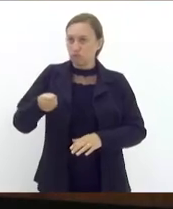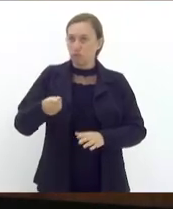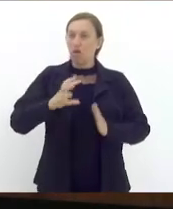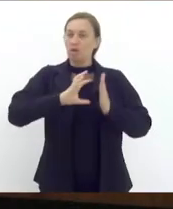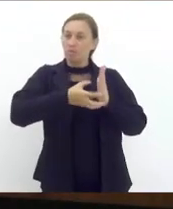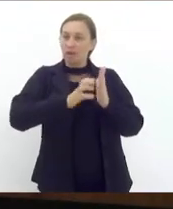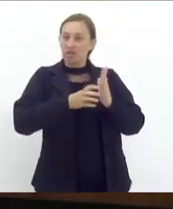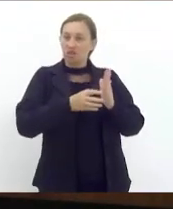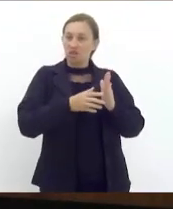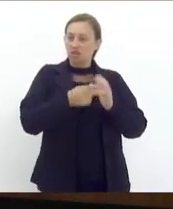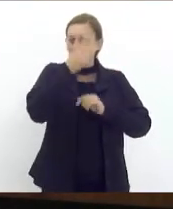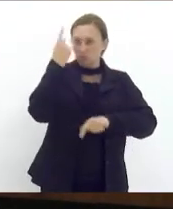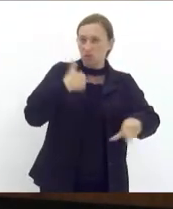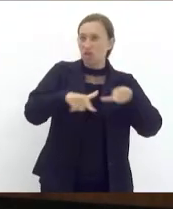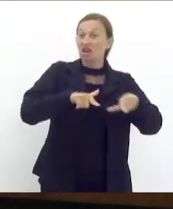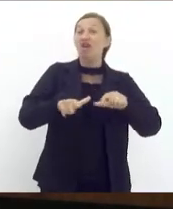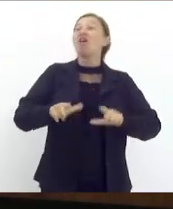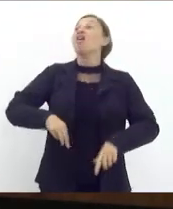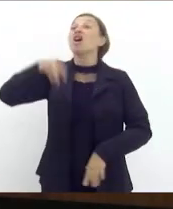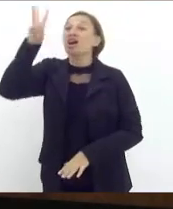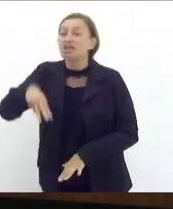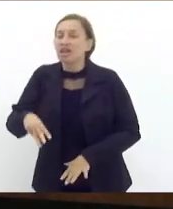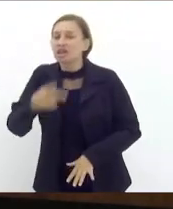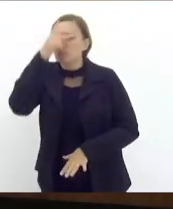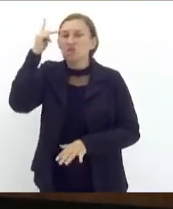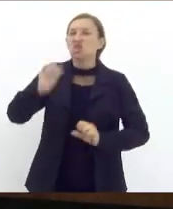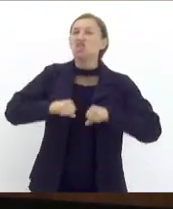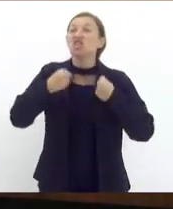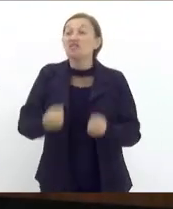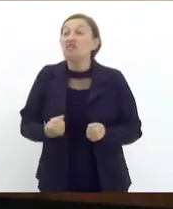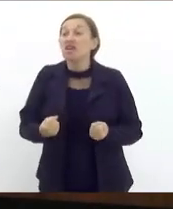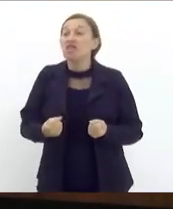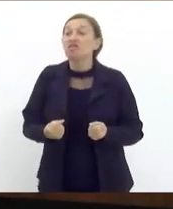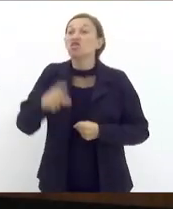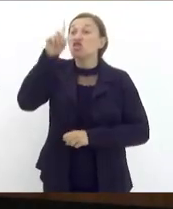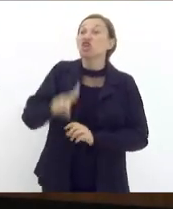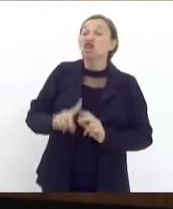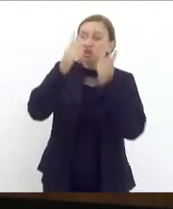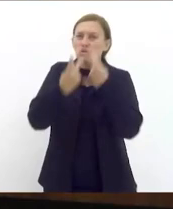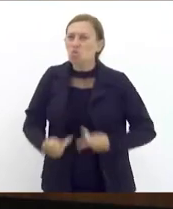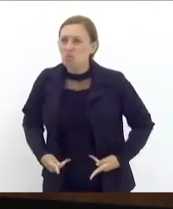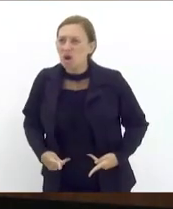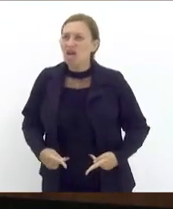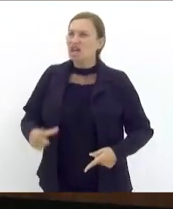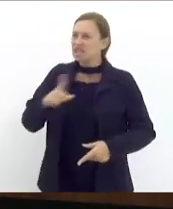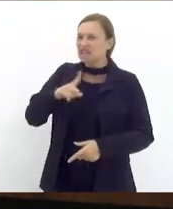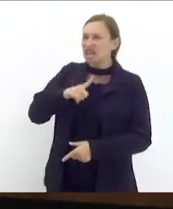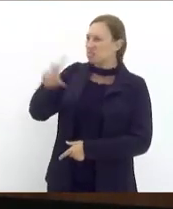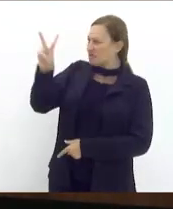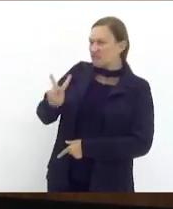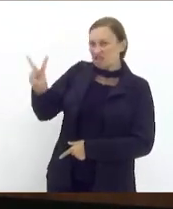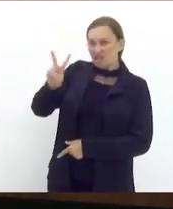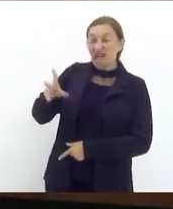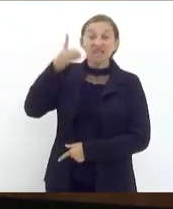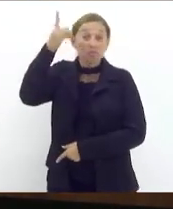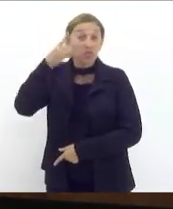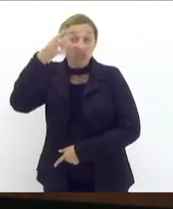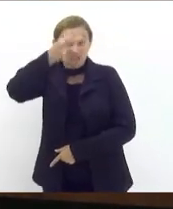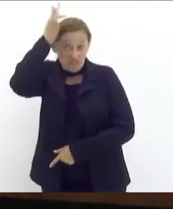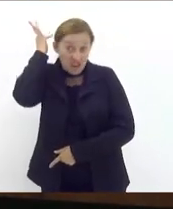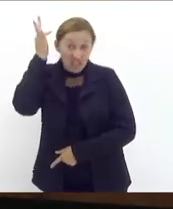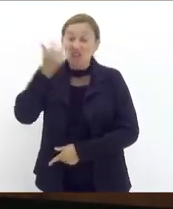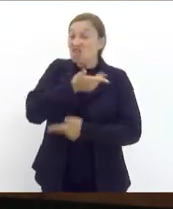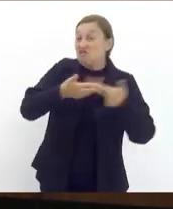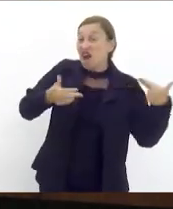trabalhadores cadê os defensoras dos direitos humanos nós temos na Venezuela deputado Fred várias